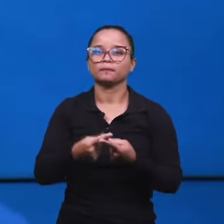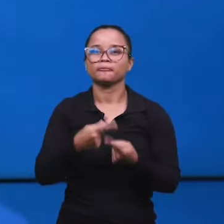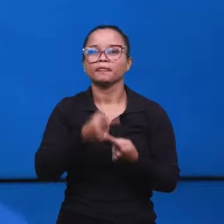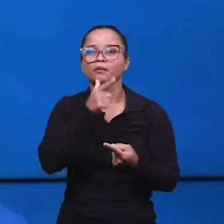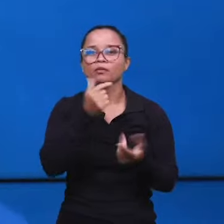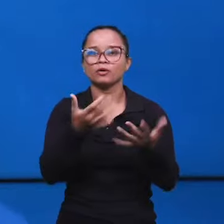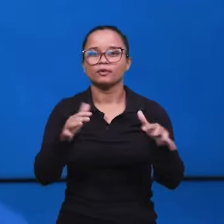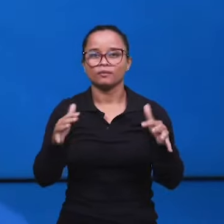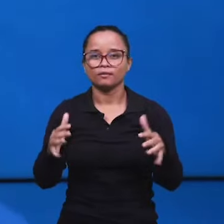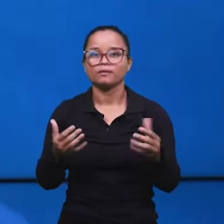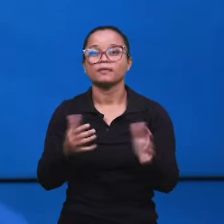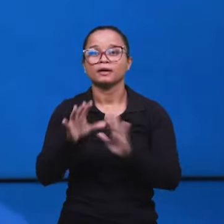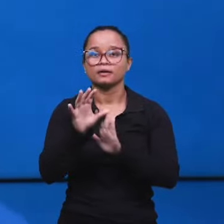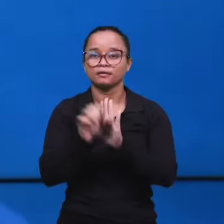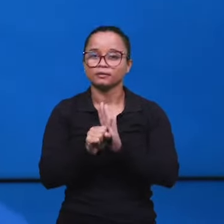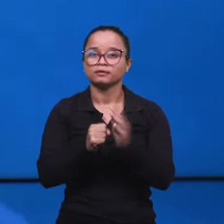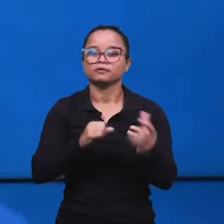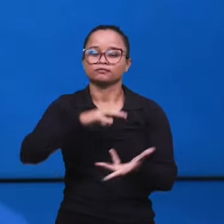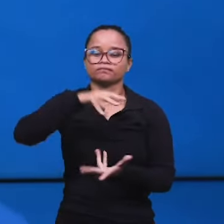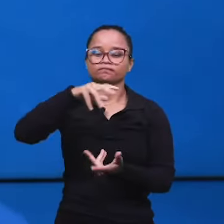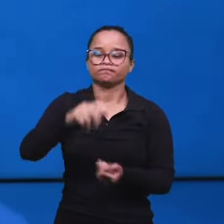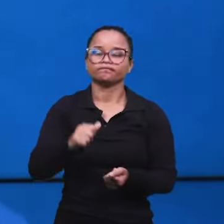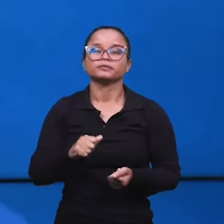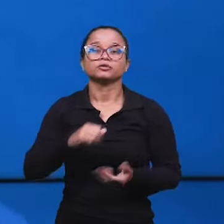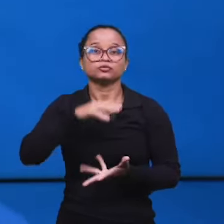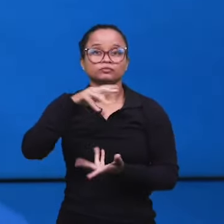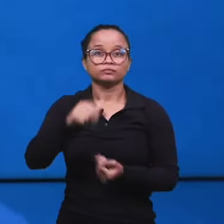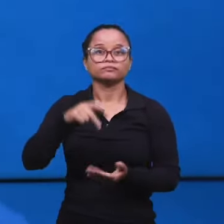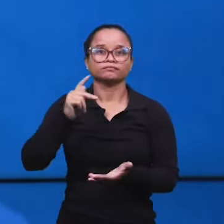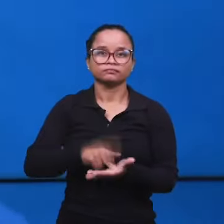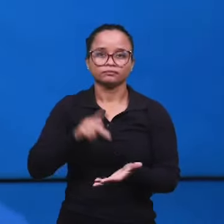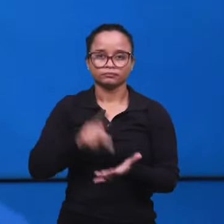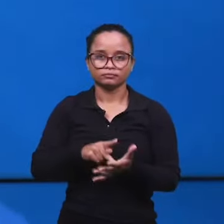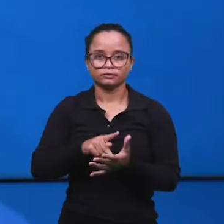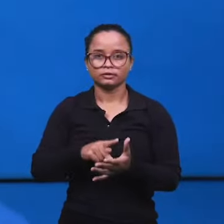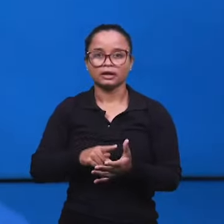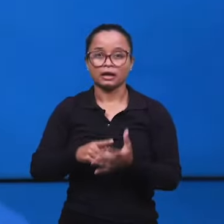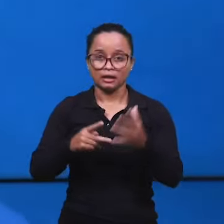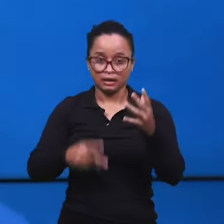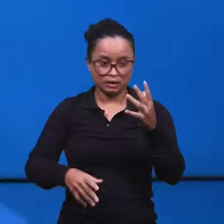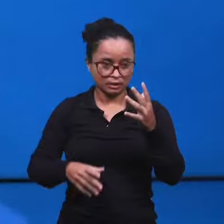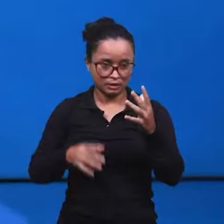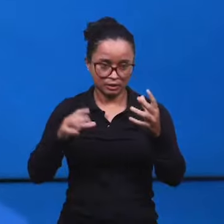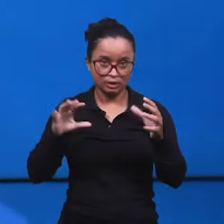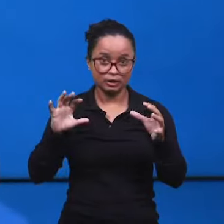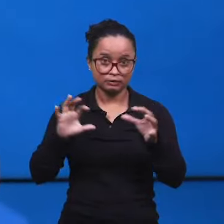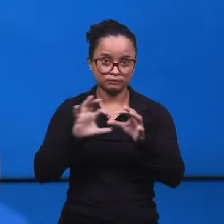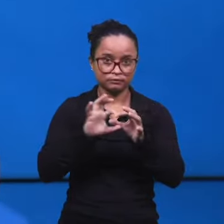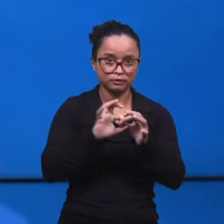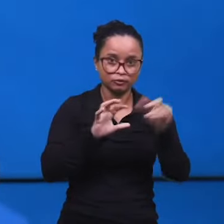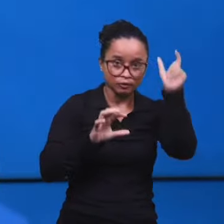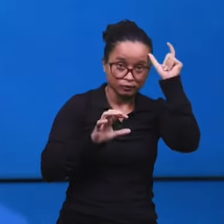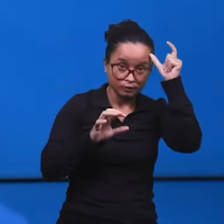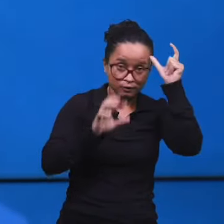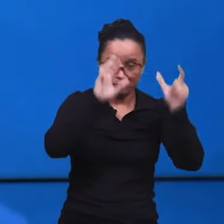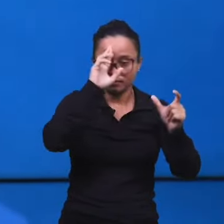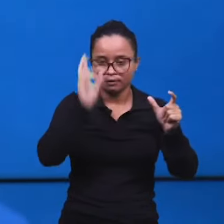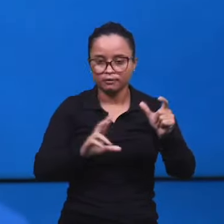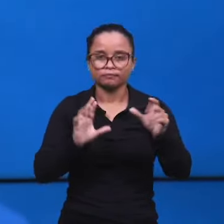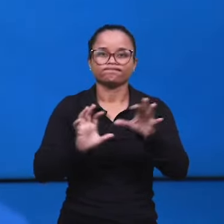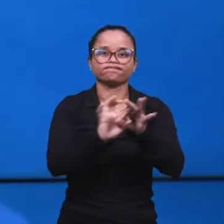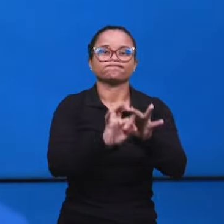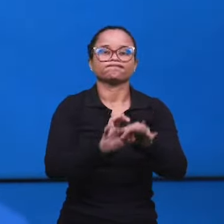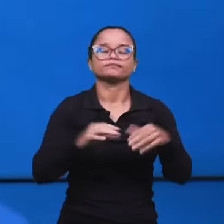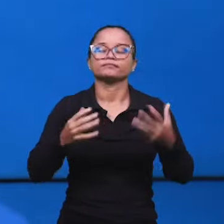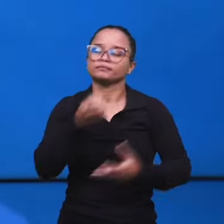simboliza o mundo. E o mundo é exatamente a somatória da carne com o adversário. Então, muito bem